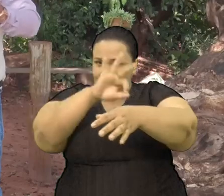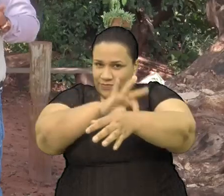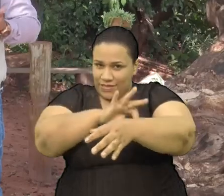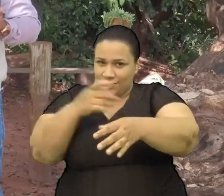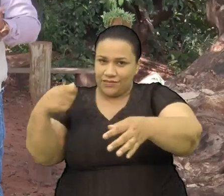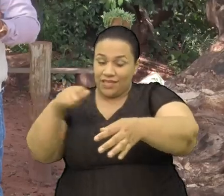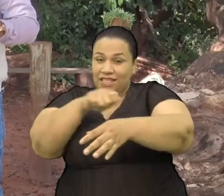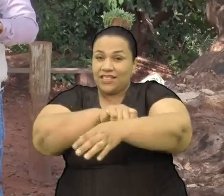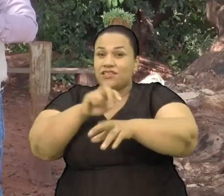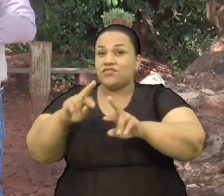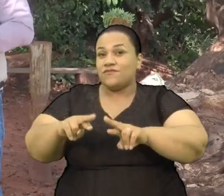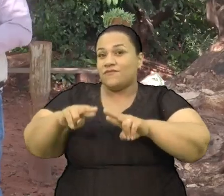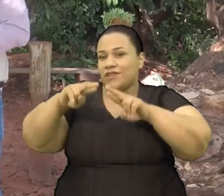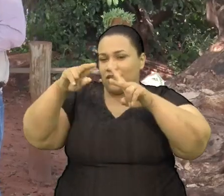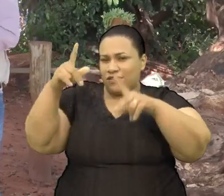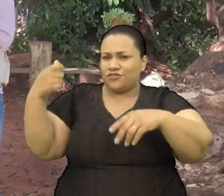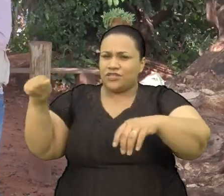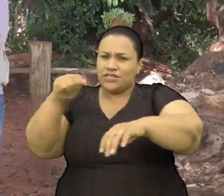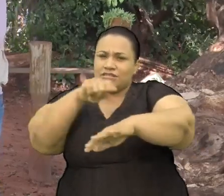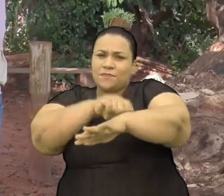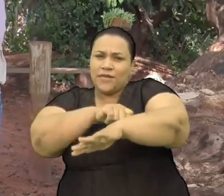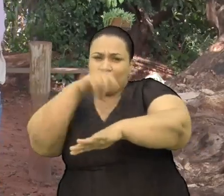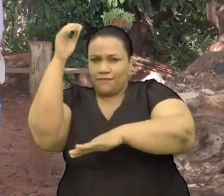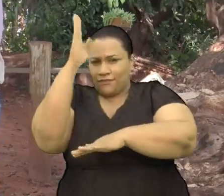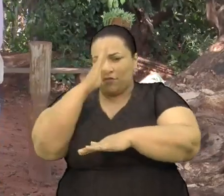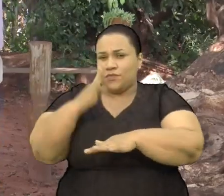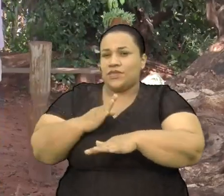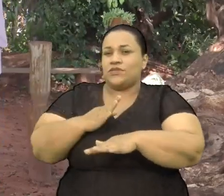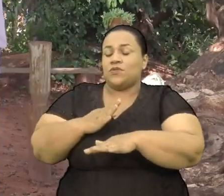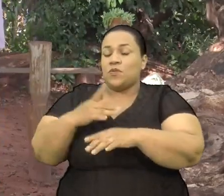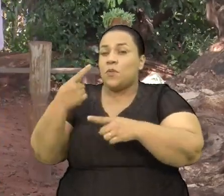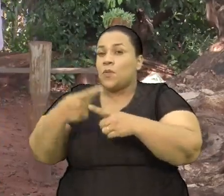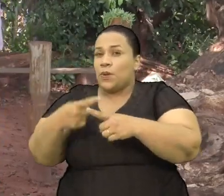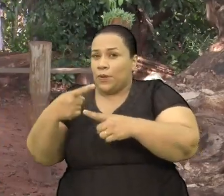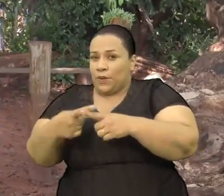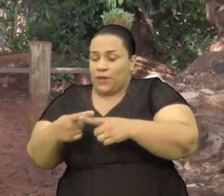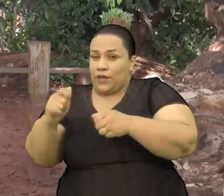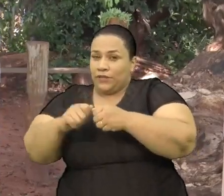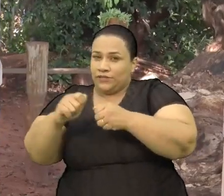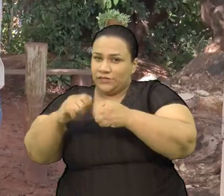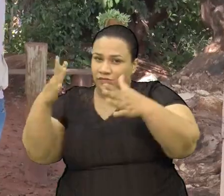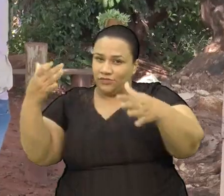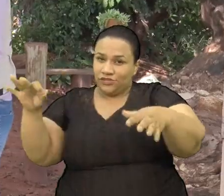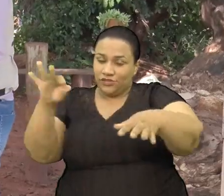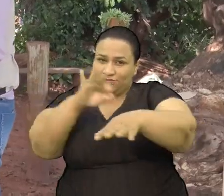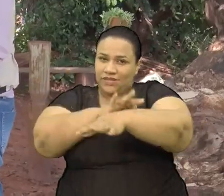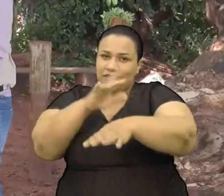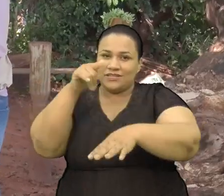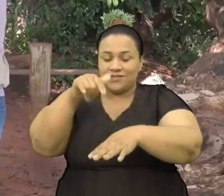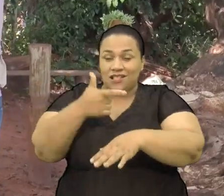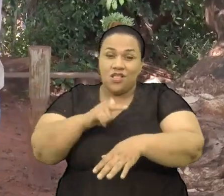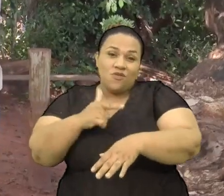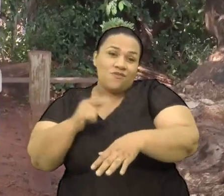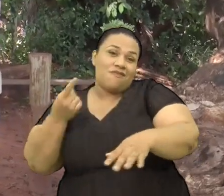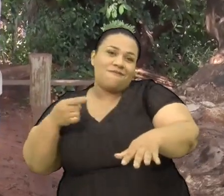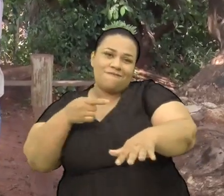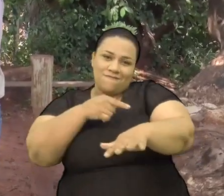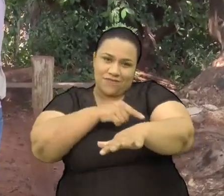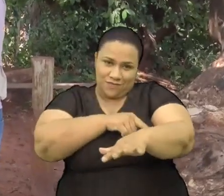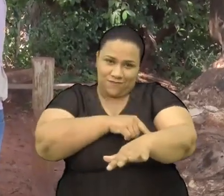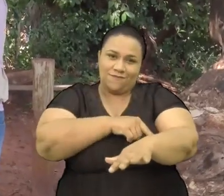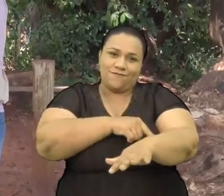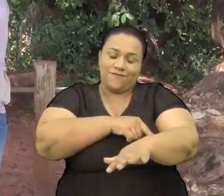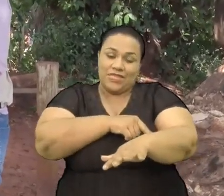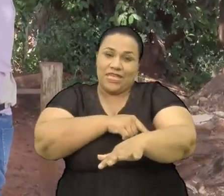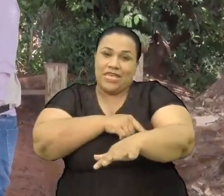apicultura Tradicional Não é isso Professor Regivaldo Sim A apicultura tradicional Ela é Com